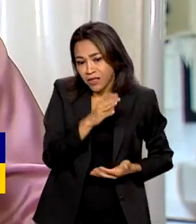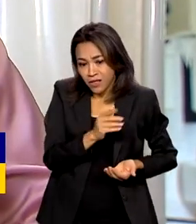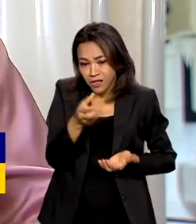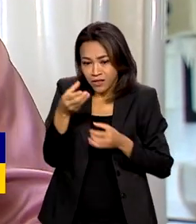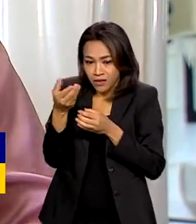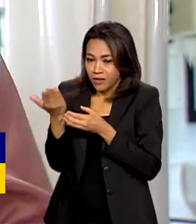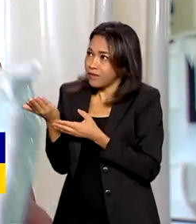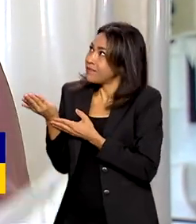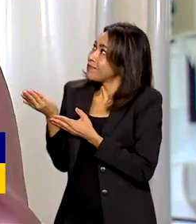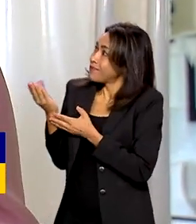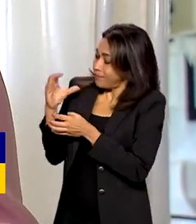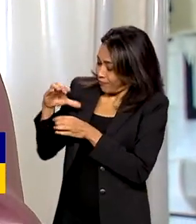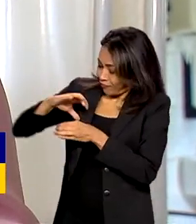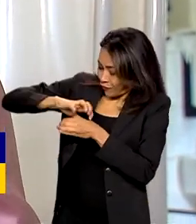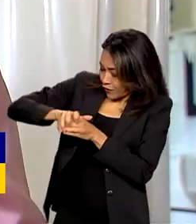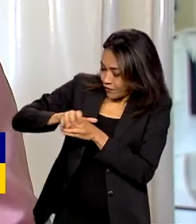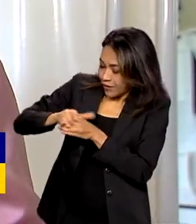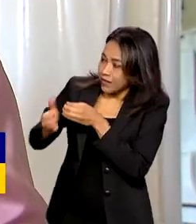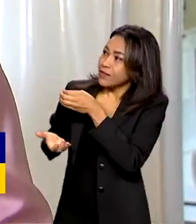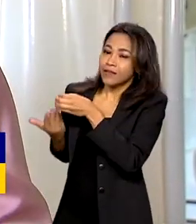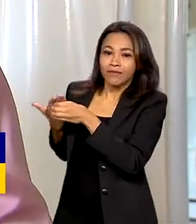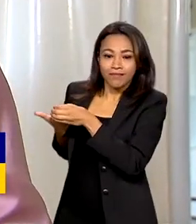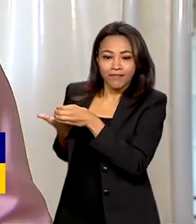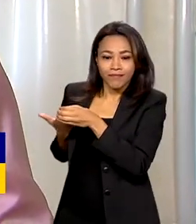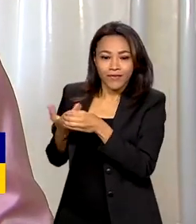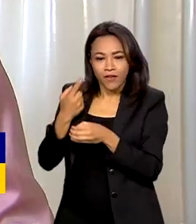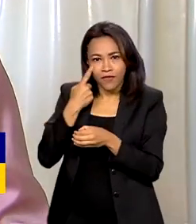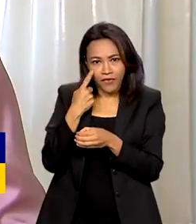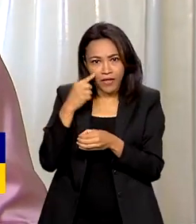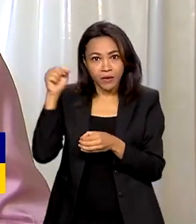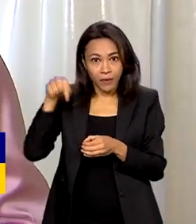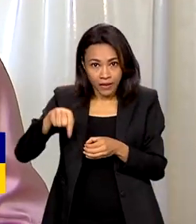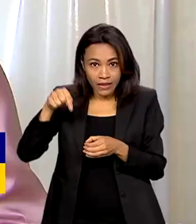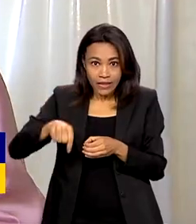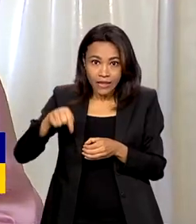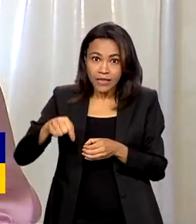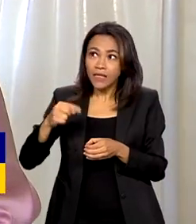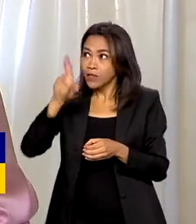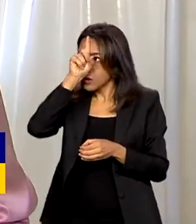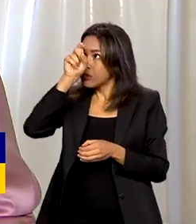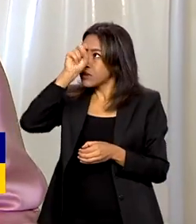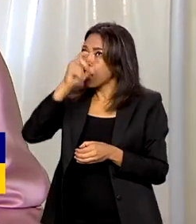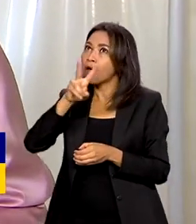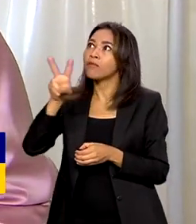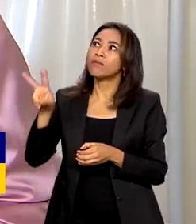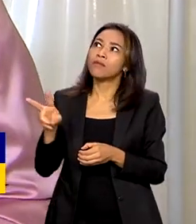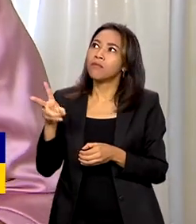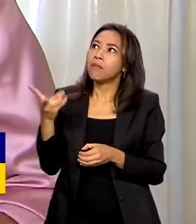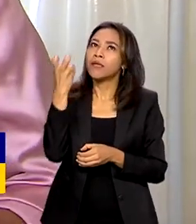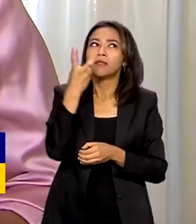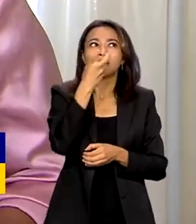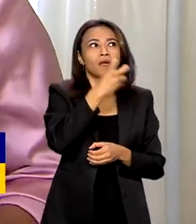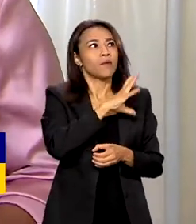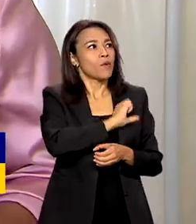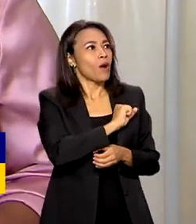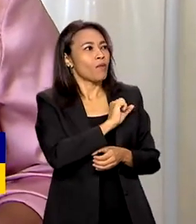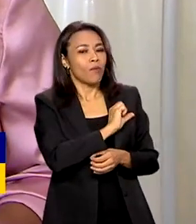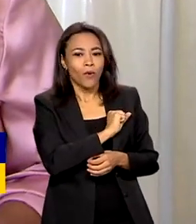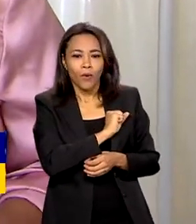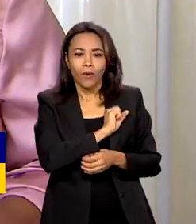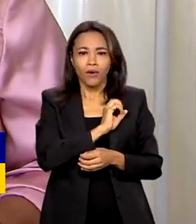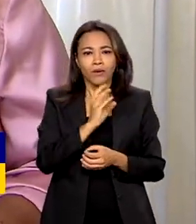num frasquinho. Olhando para esse quadro aqui no banco de leite, a gente percebe o amor em cada